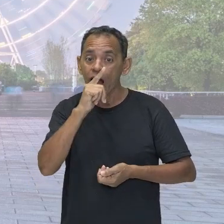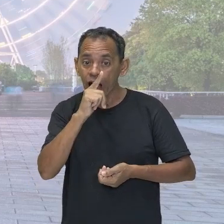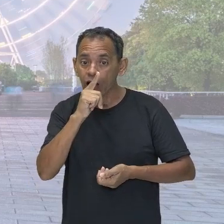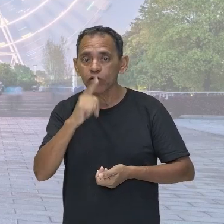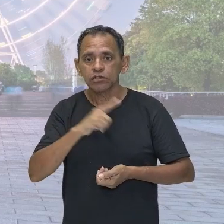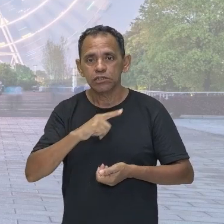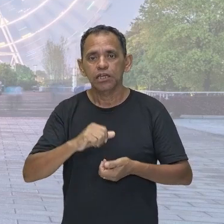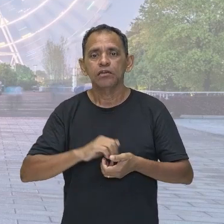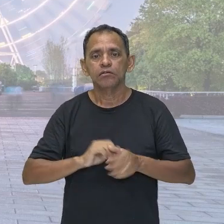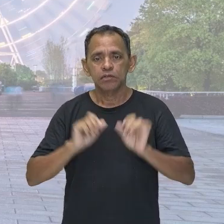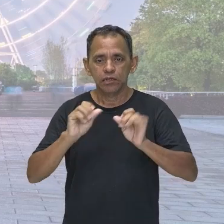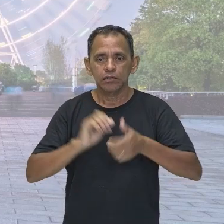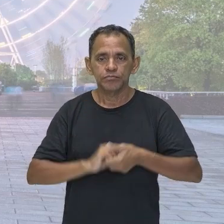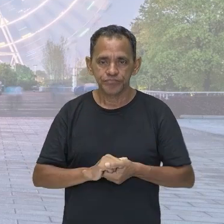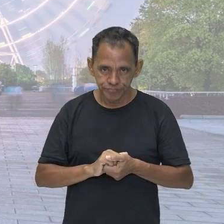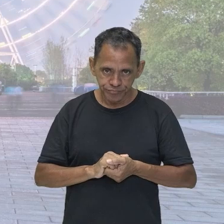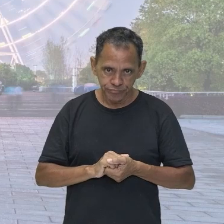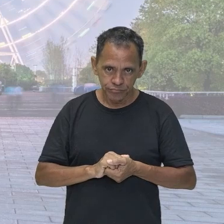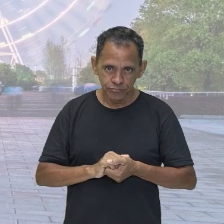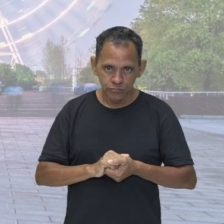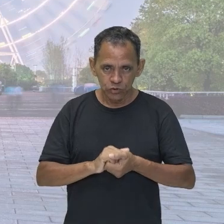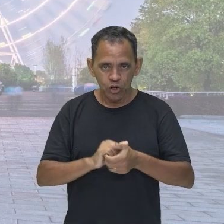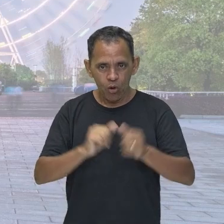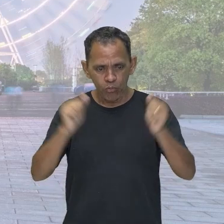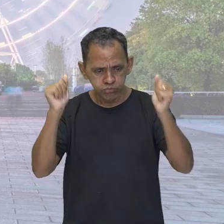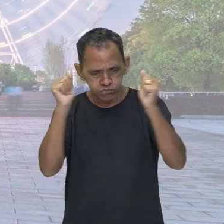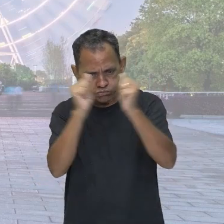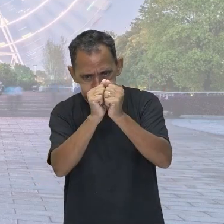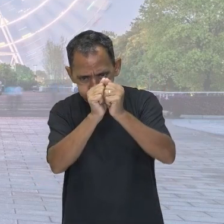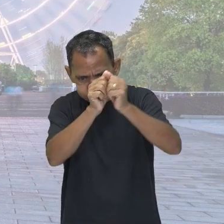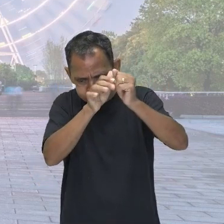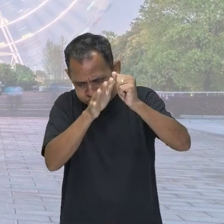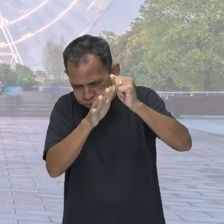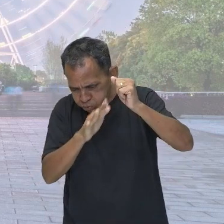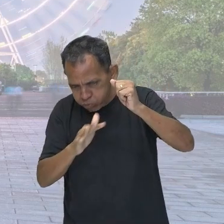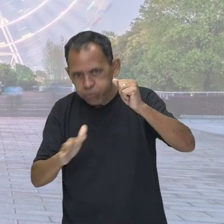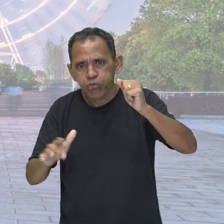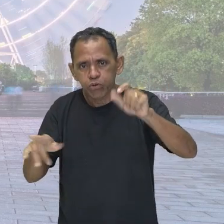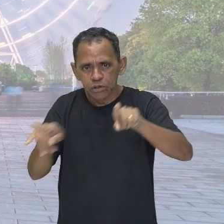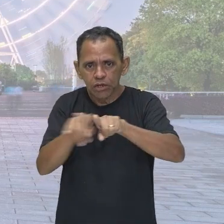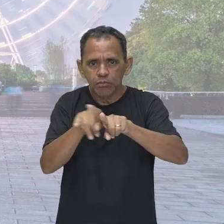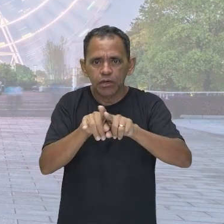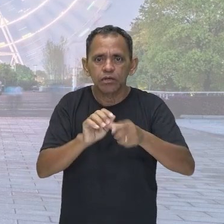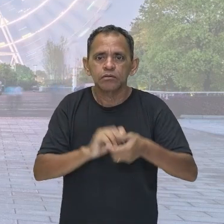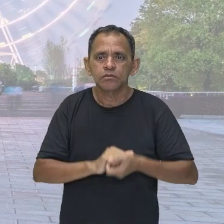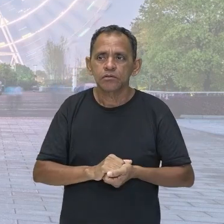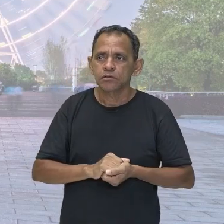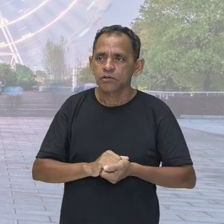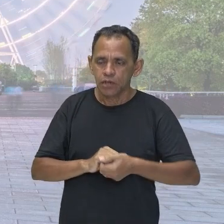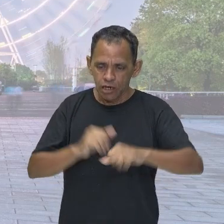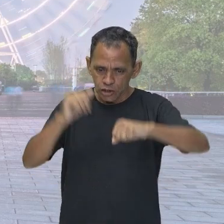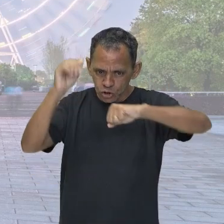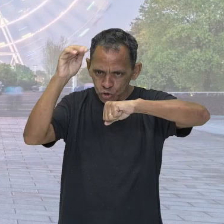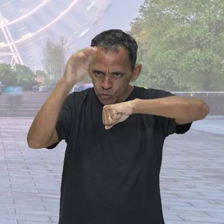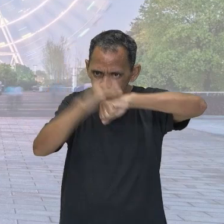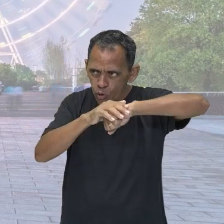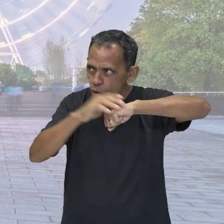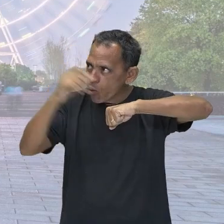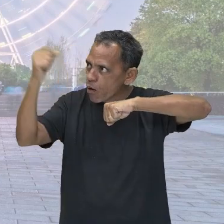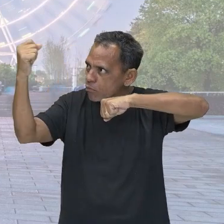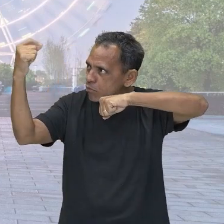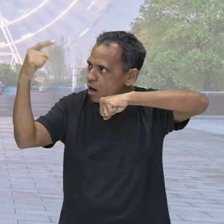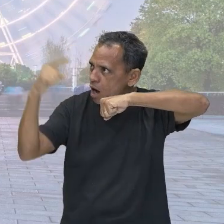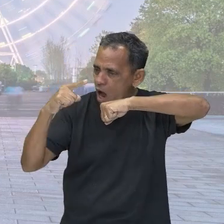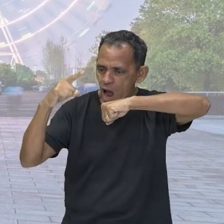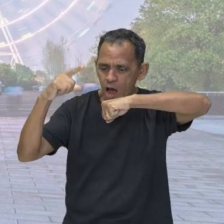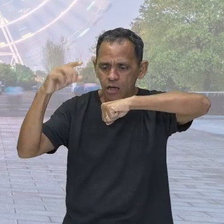elétrica. Isso daí é a famosa hidrelétrica, né, pessoal? Eu vou pegar a energia do Sol e transformar em uma energia luminosa.